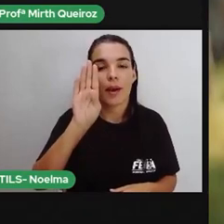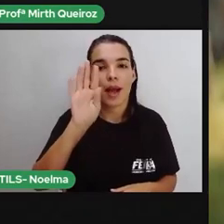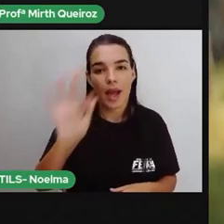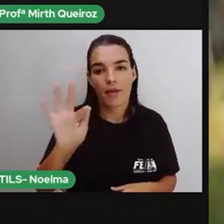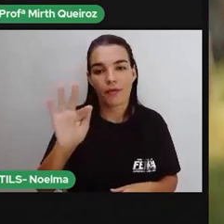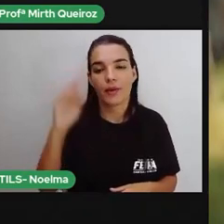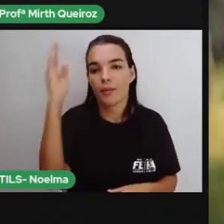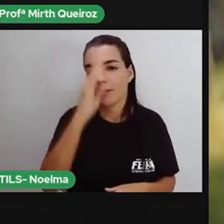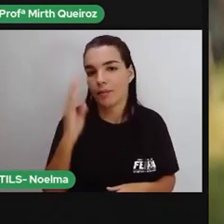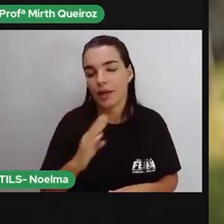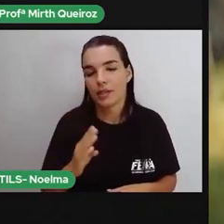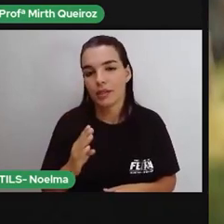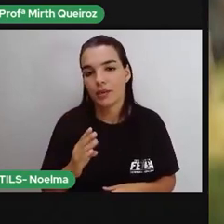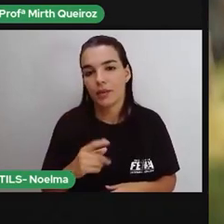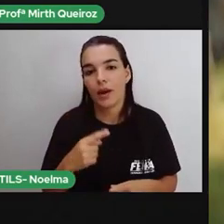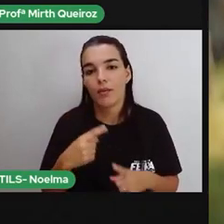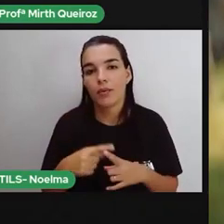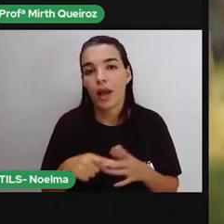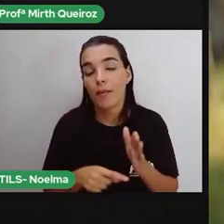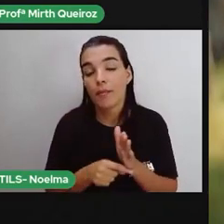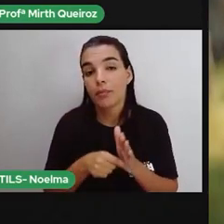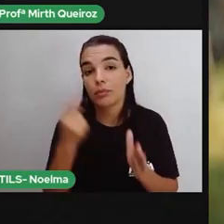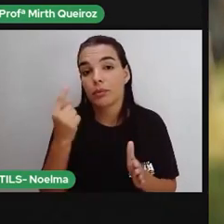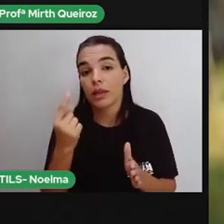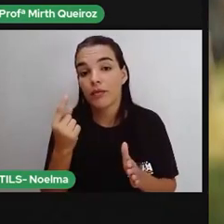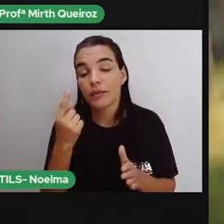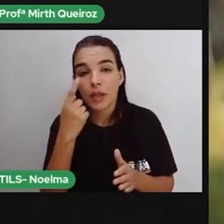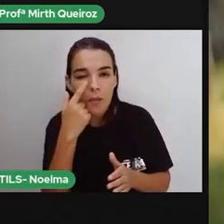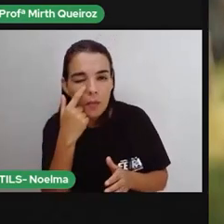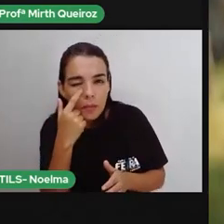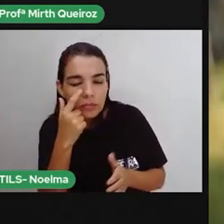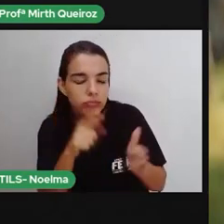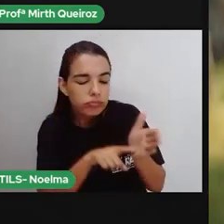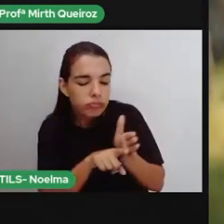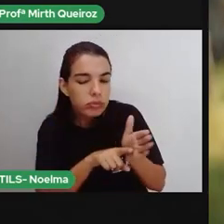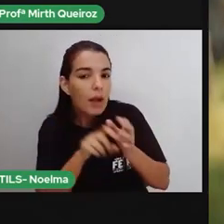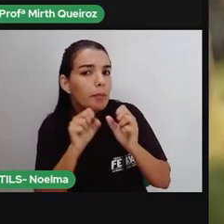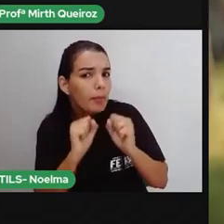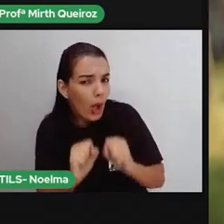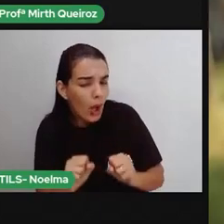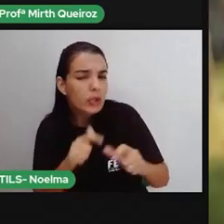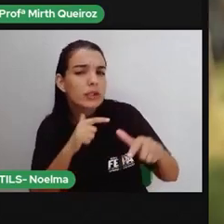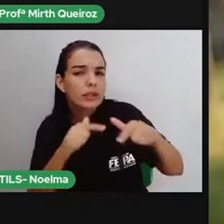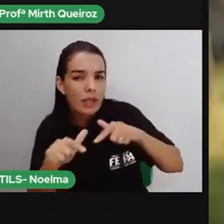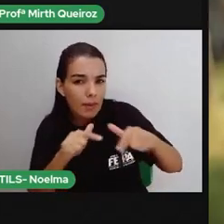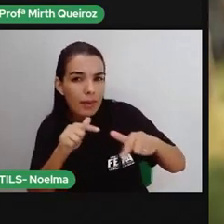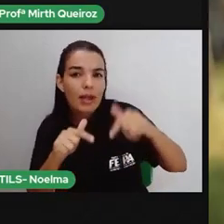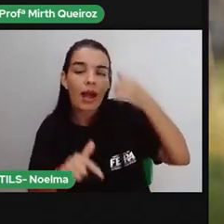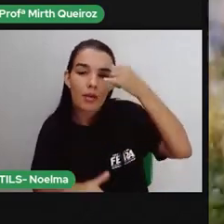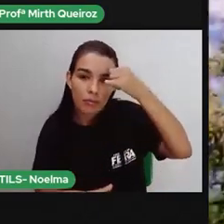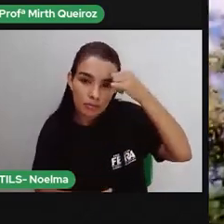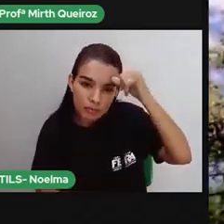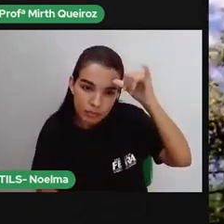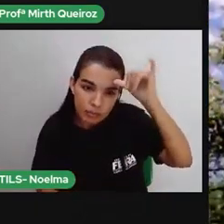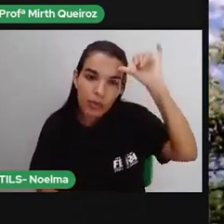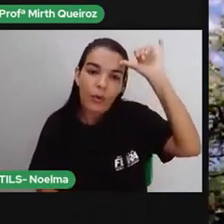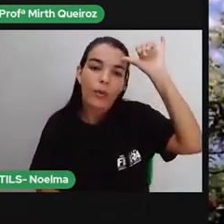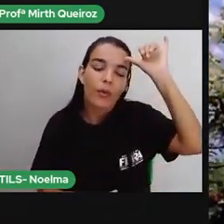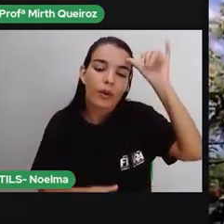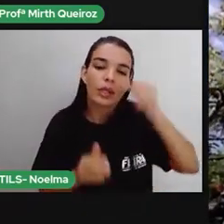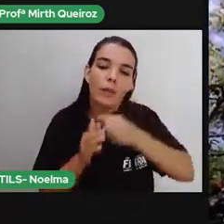a primeira vez que a gente identificou que podia trabalhar com uma ONG de preservação.